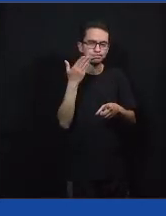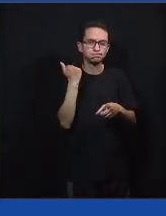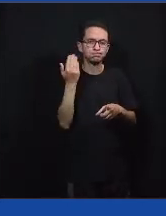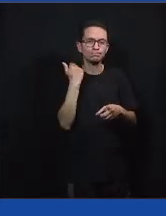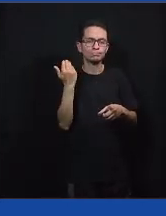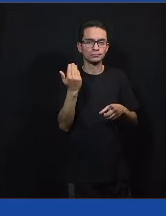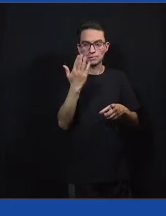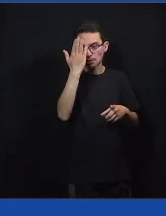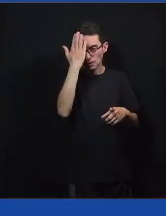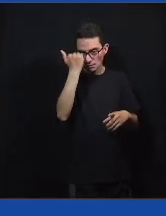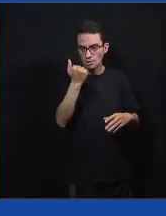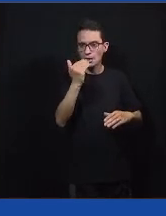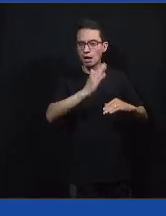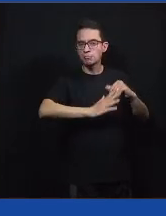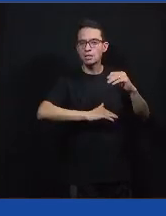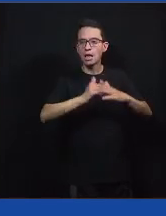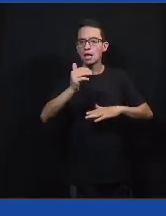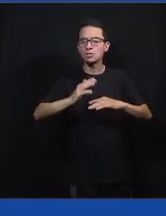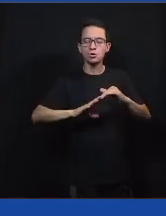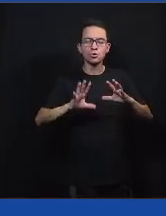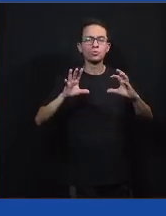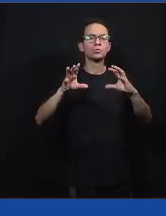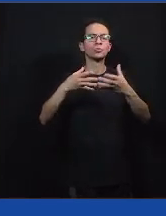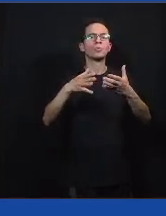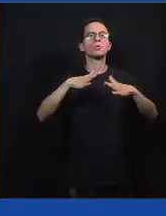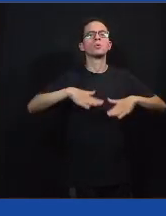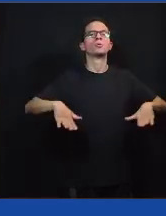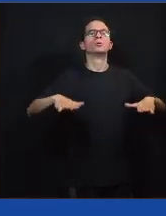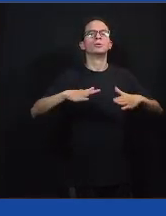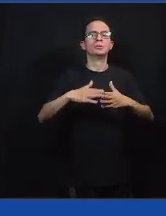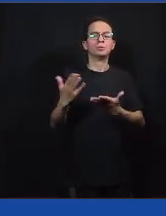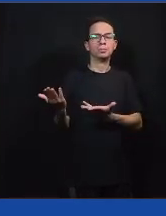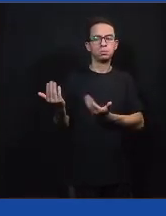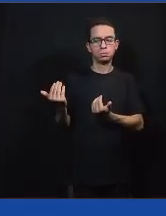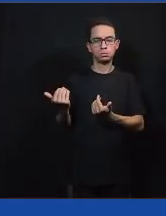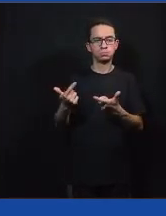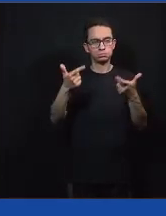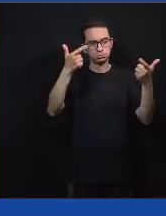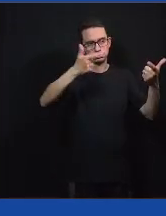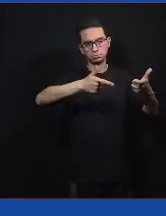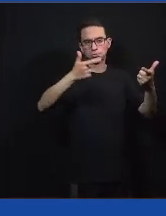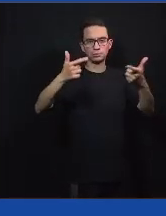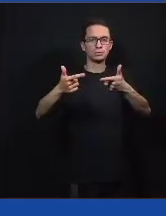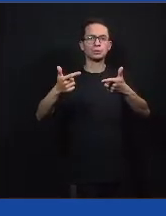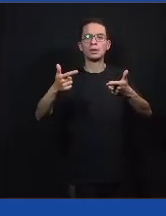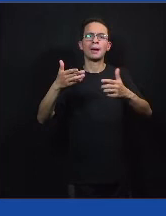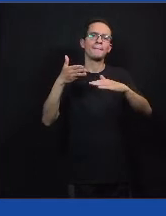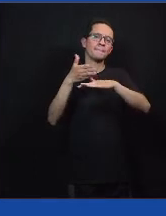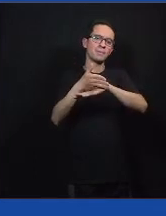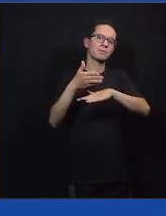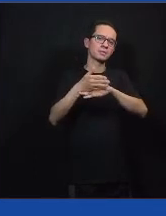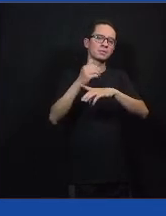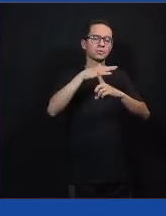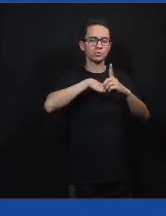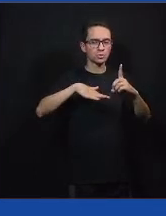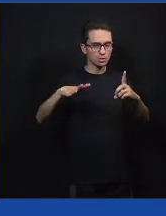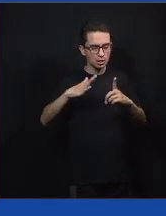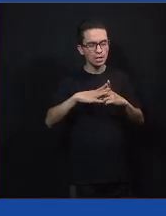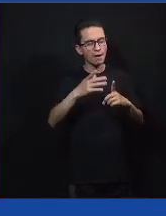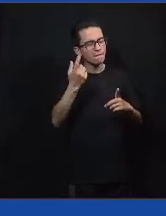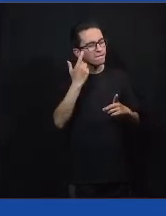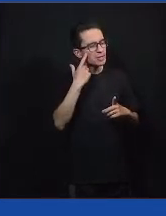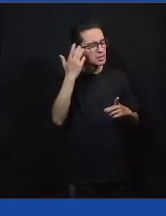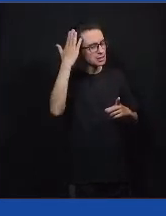jovens saibam sobre espaços de participação social, saibam buscar informações, tenham